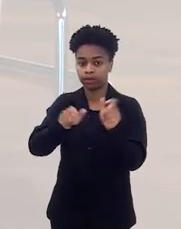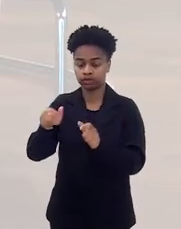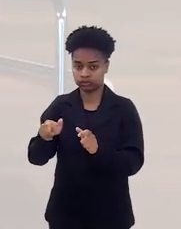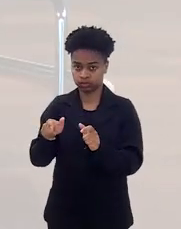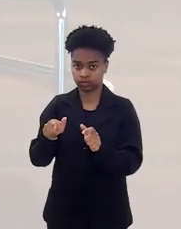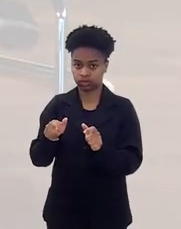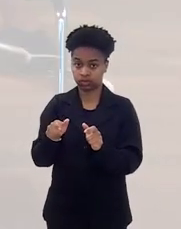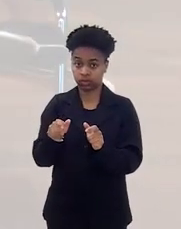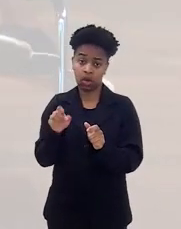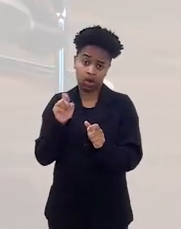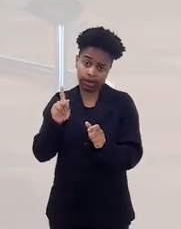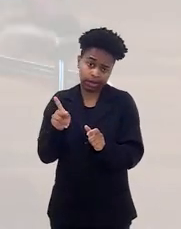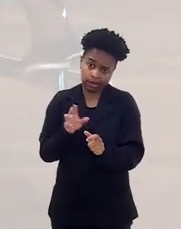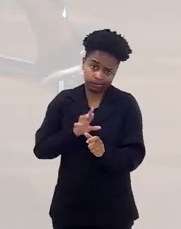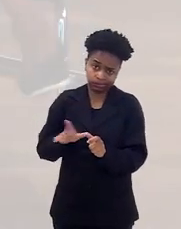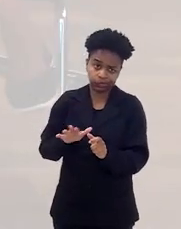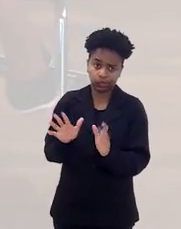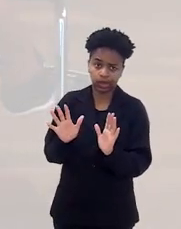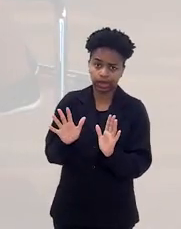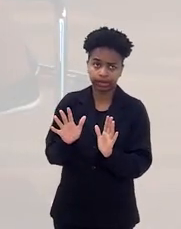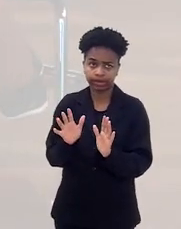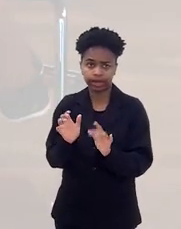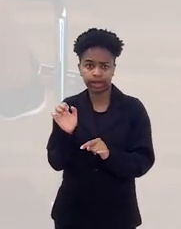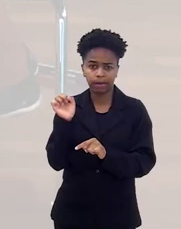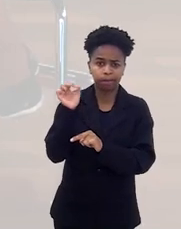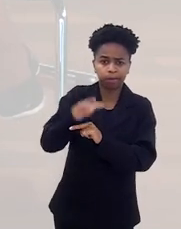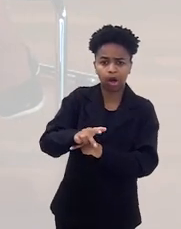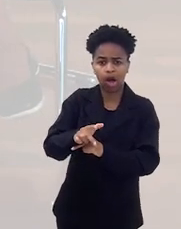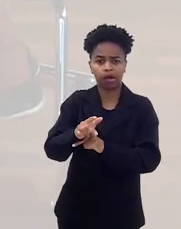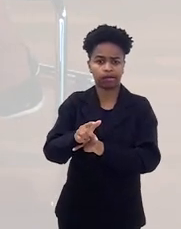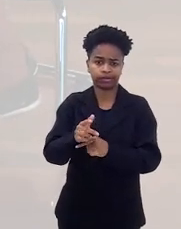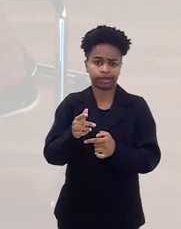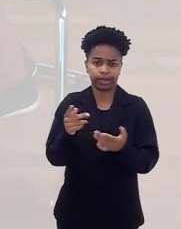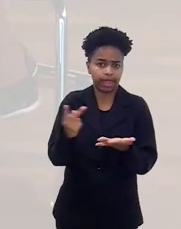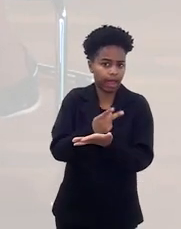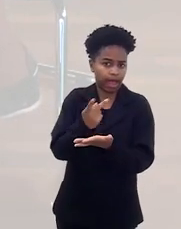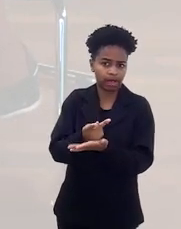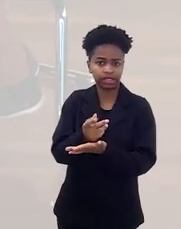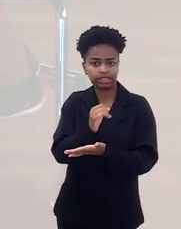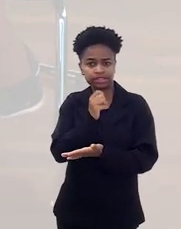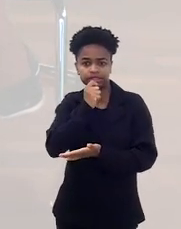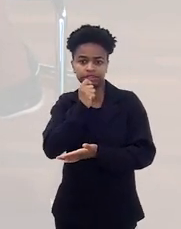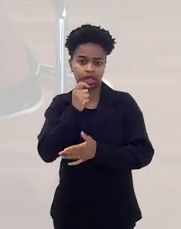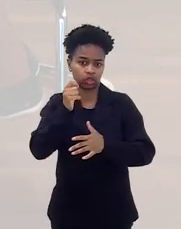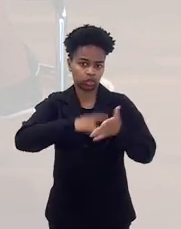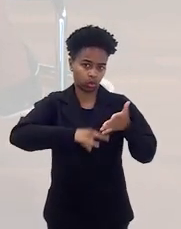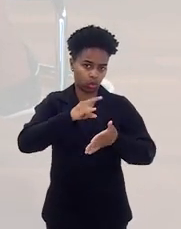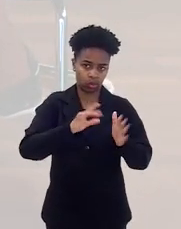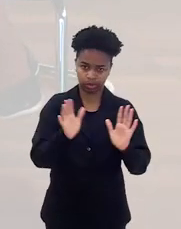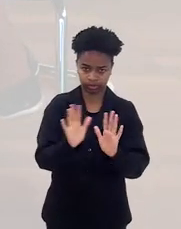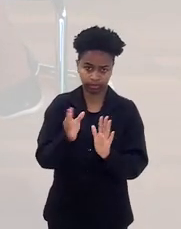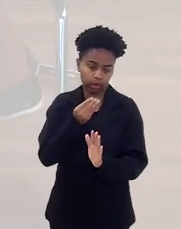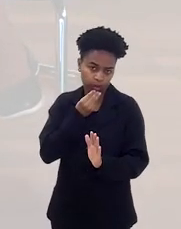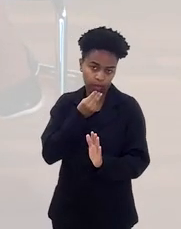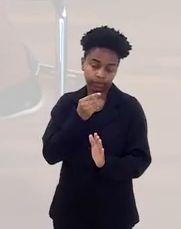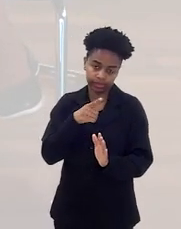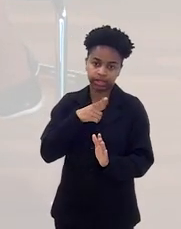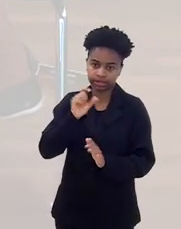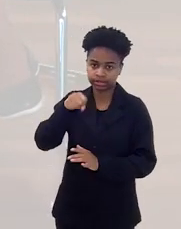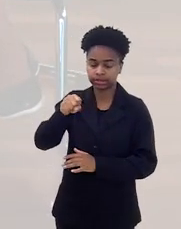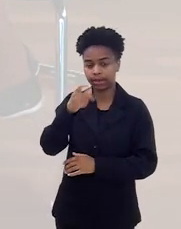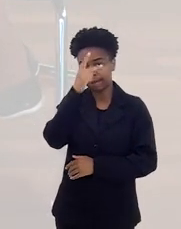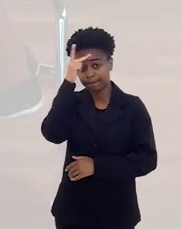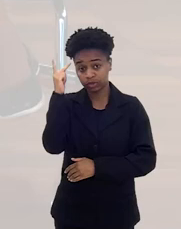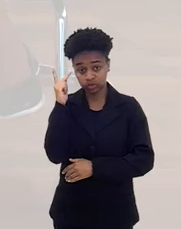Tudo bem que não é só o caso de entrada irregular no país, em caso de tráfico de pessoas, óbvio que